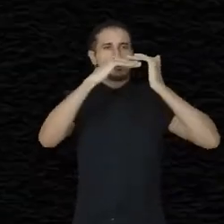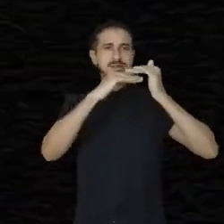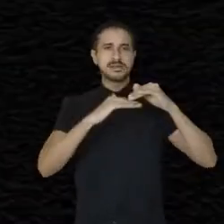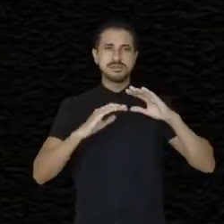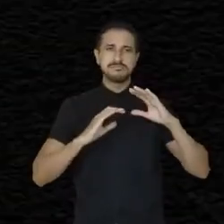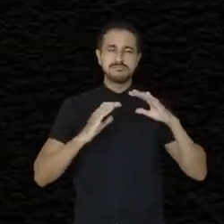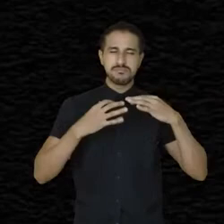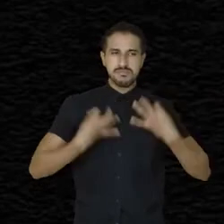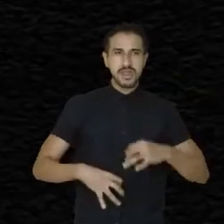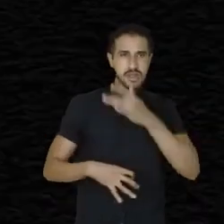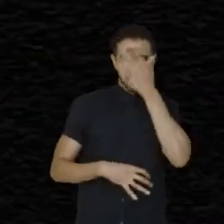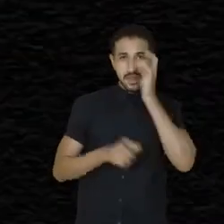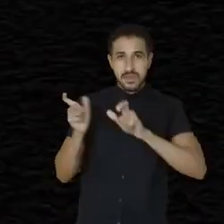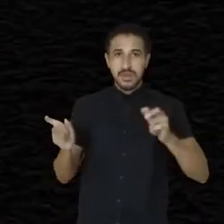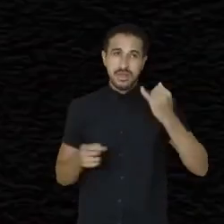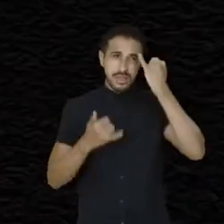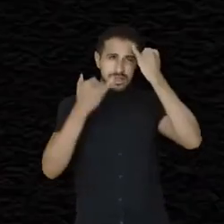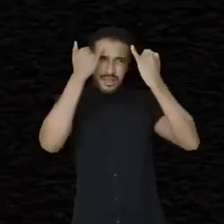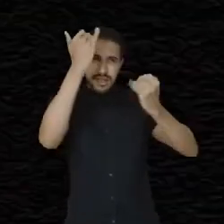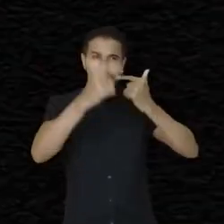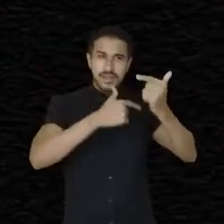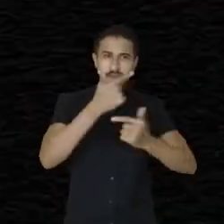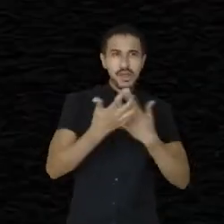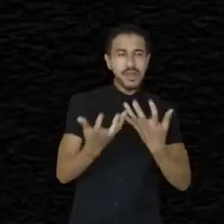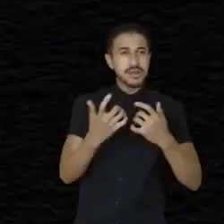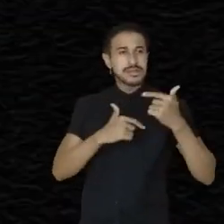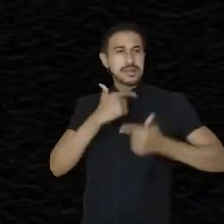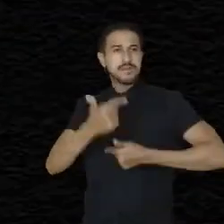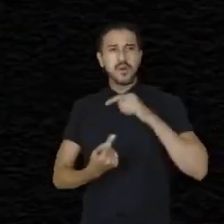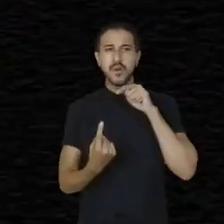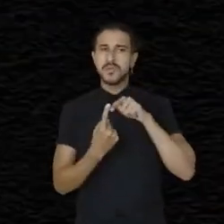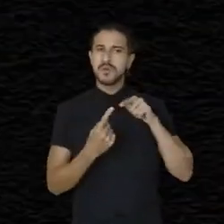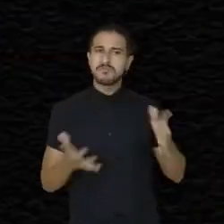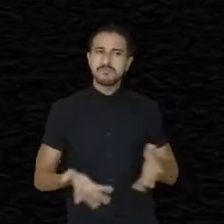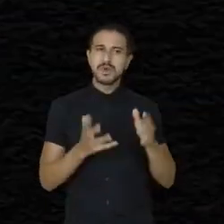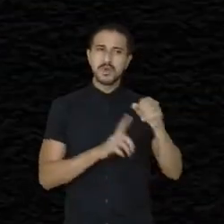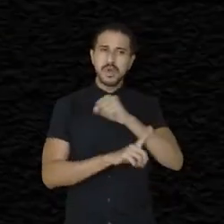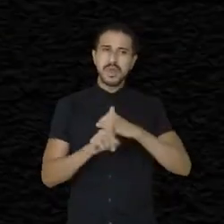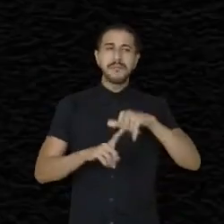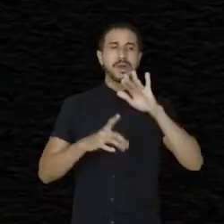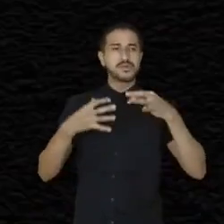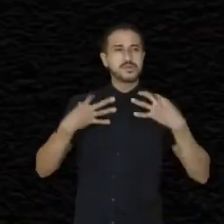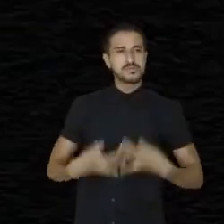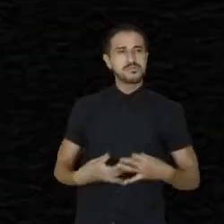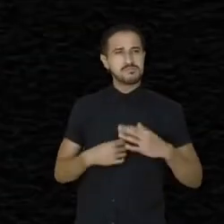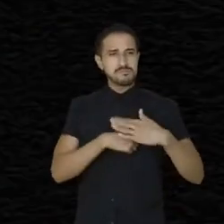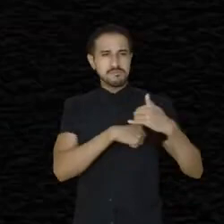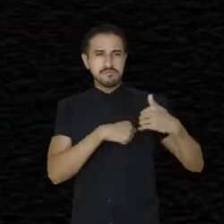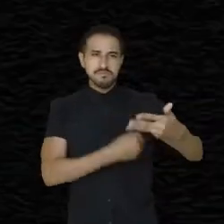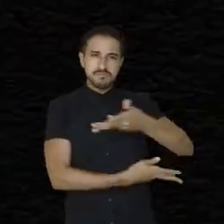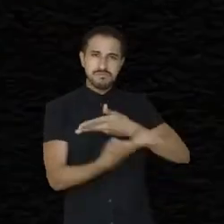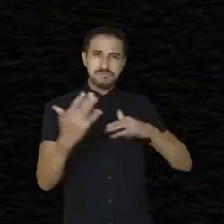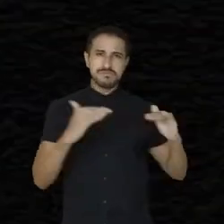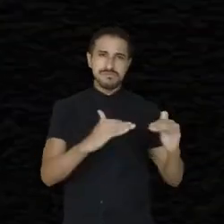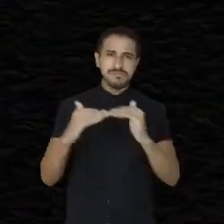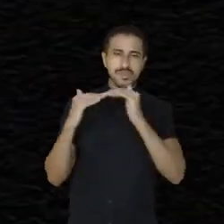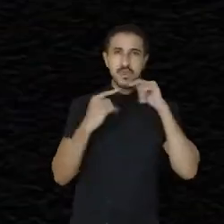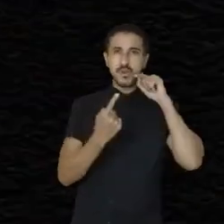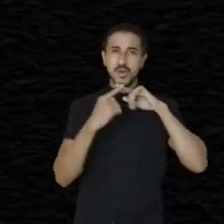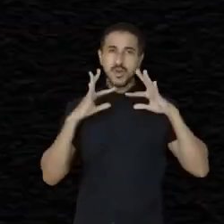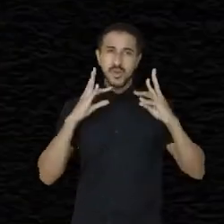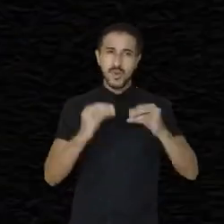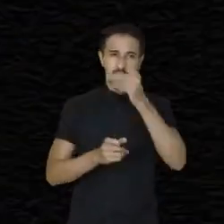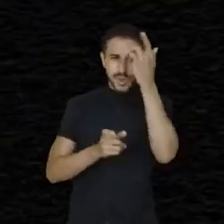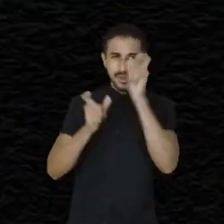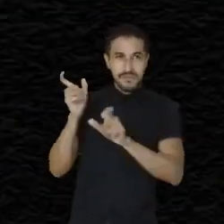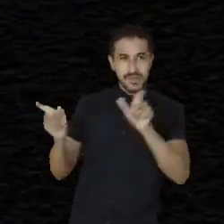pessoas. Com ideias e ações, queremos trabalhar por uma sociedade mais justa, afetuosa e igualitária para todas